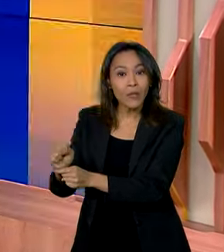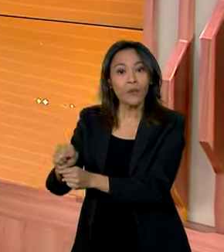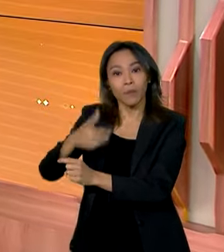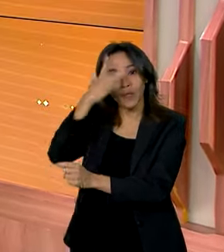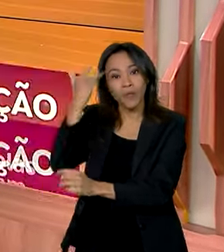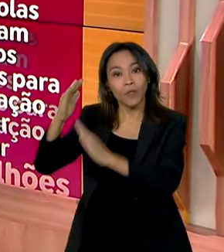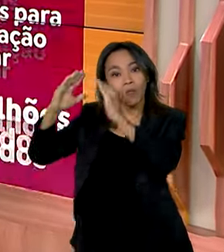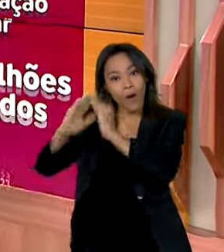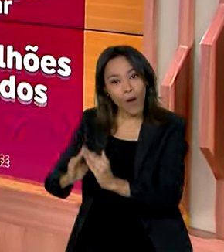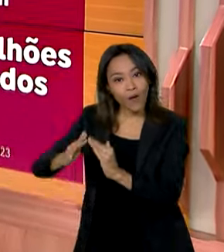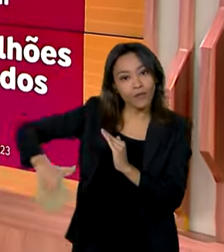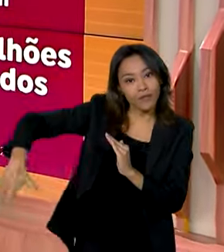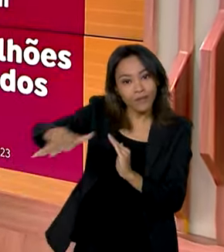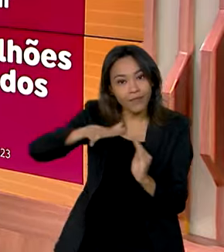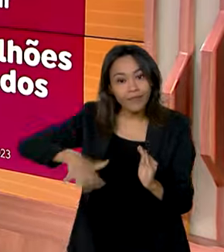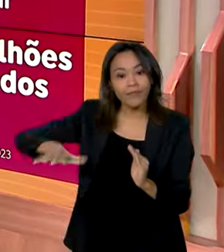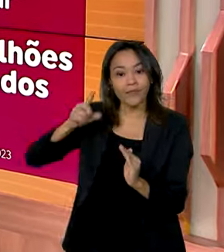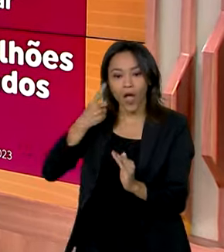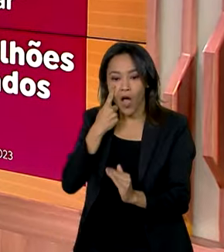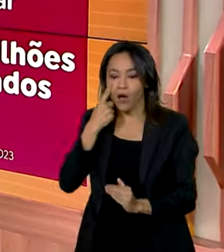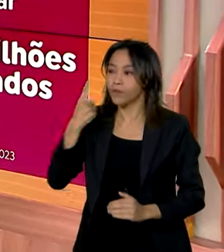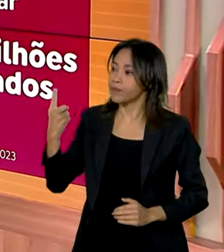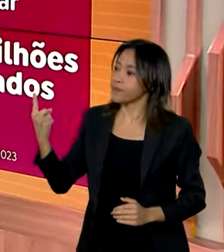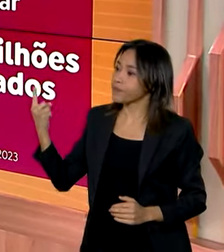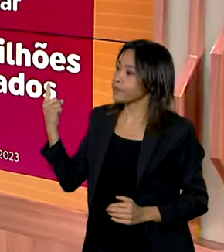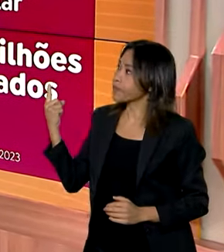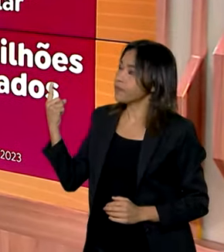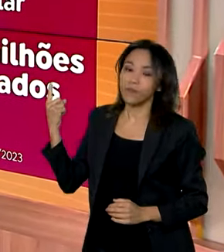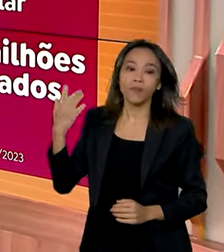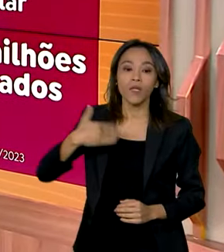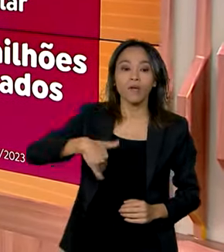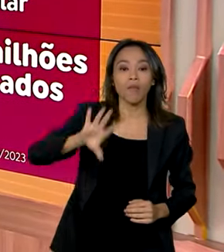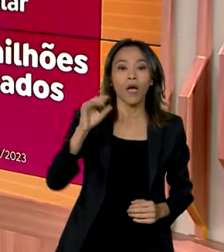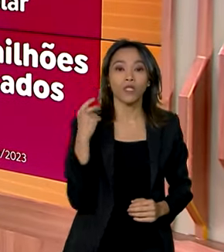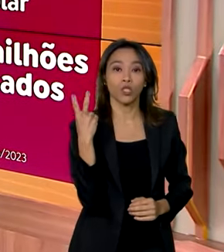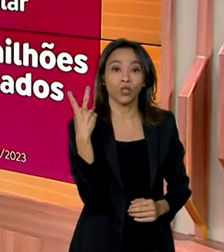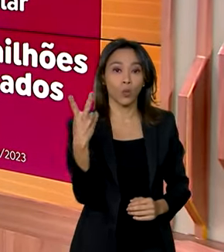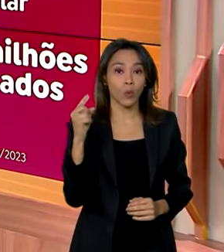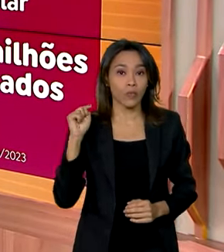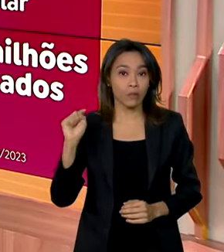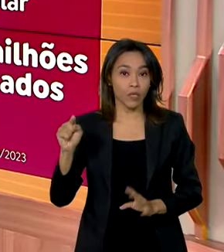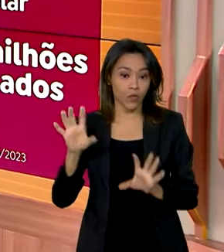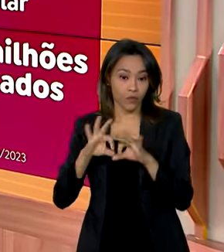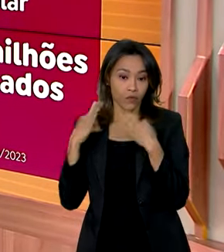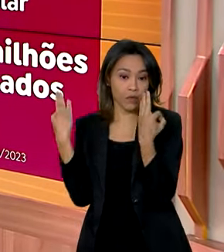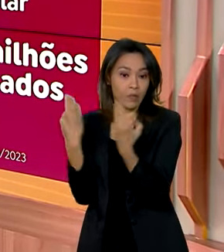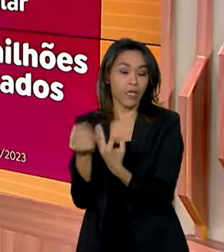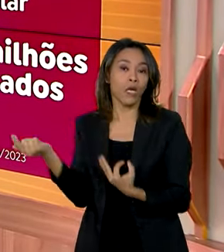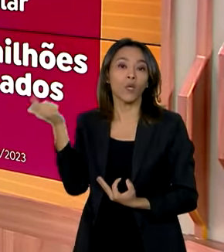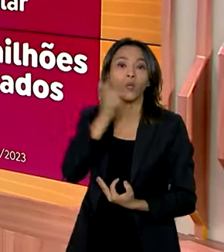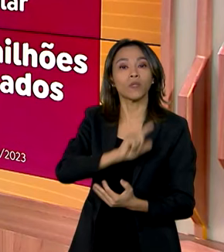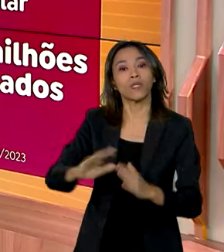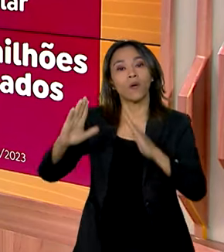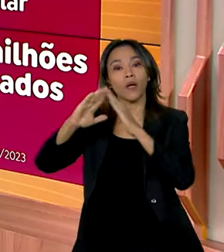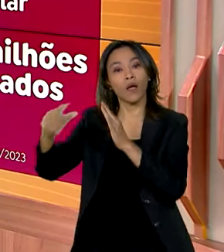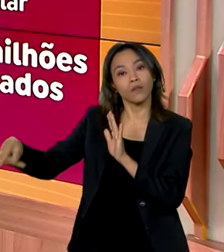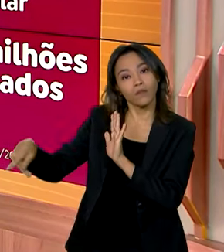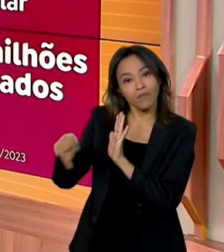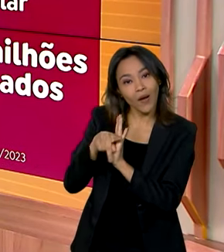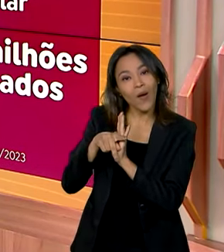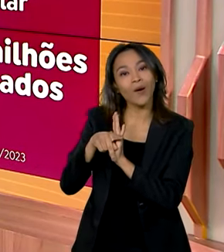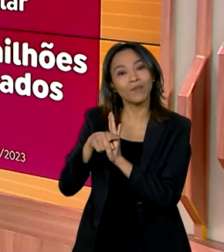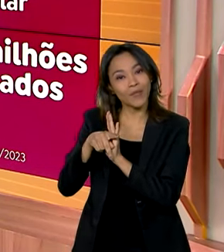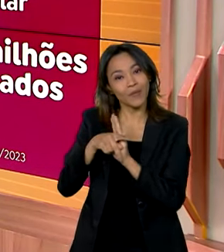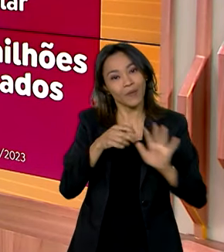Lá, se você for ver, olha aí, mais de 2 mil famílias conquistaram imóveis pelo programa Minha